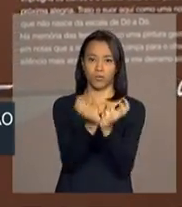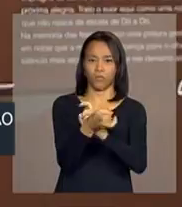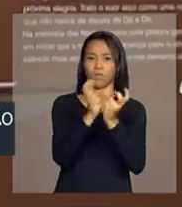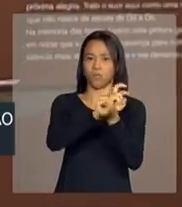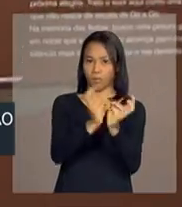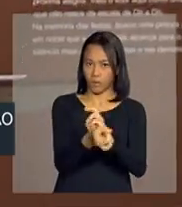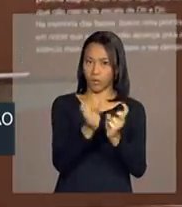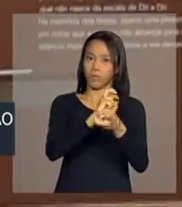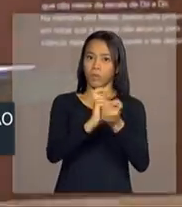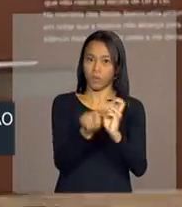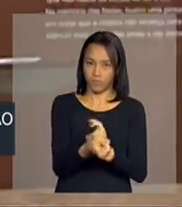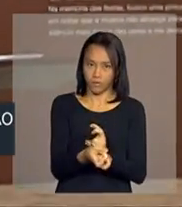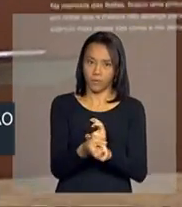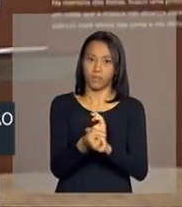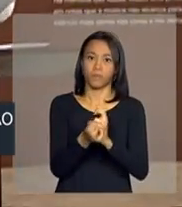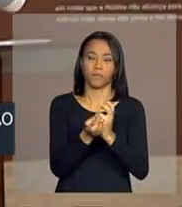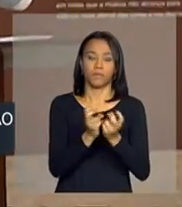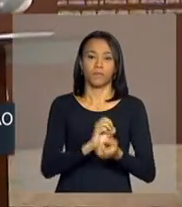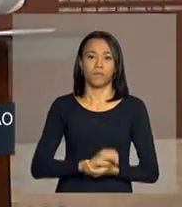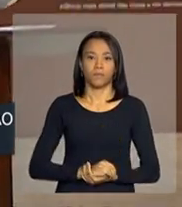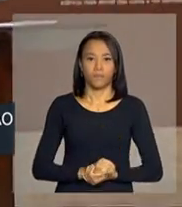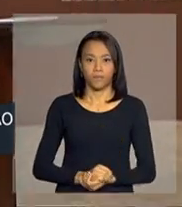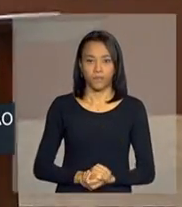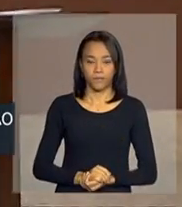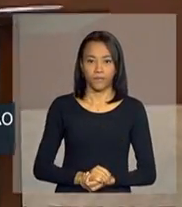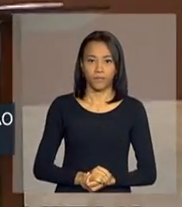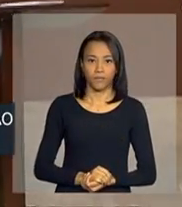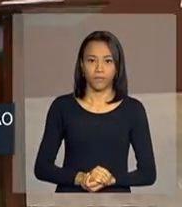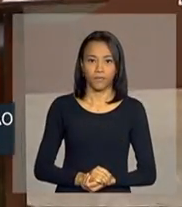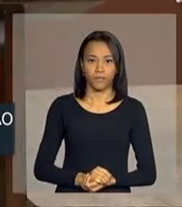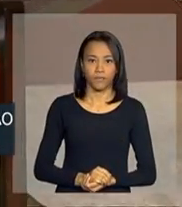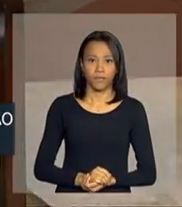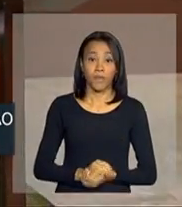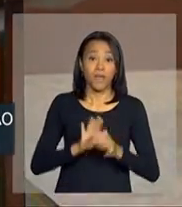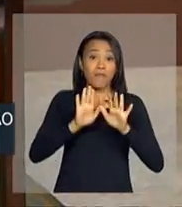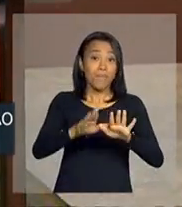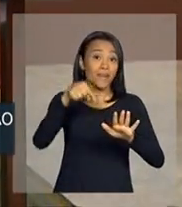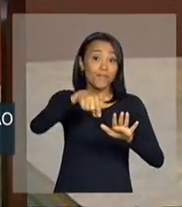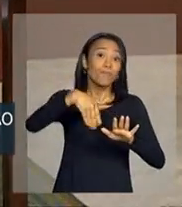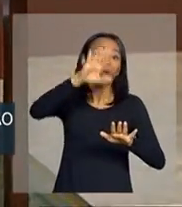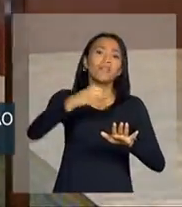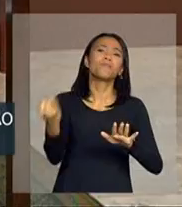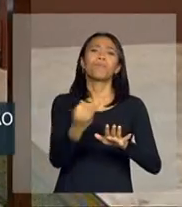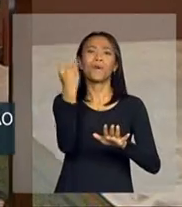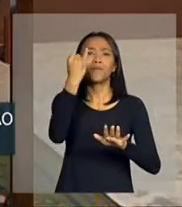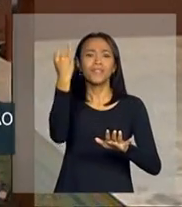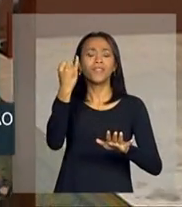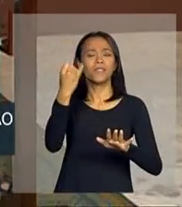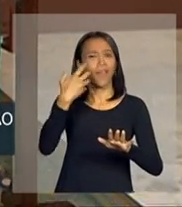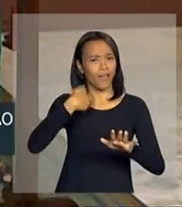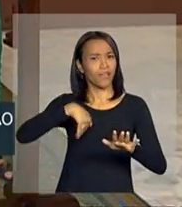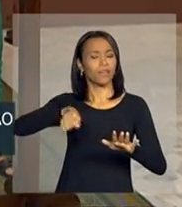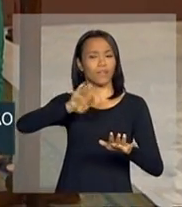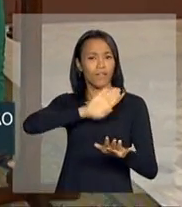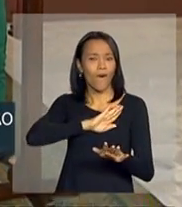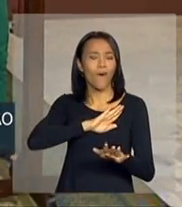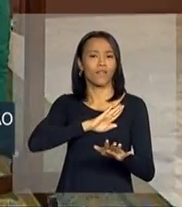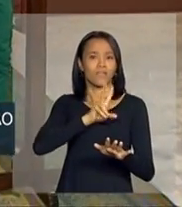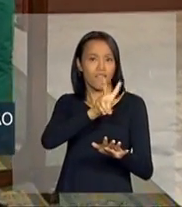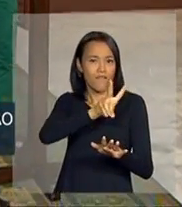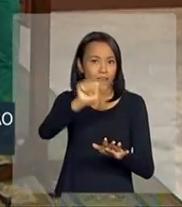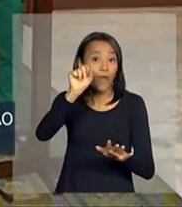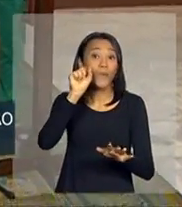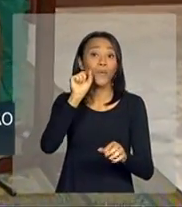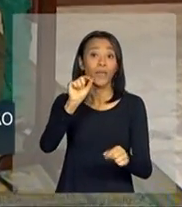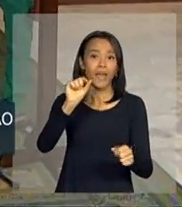oh lê lê. Mas o mais importante dela é que nós vamos fazer